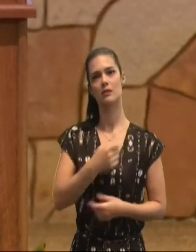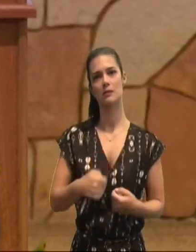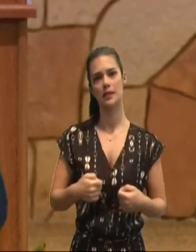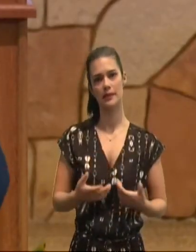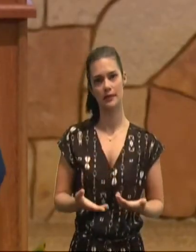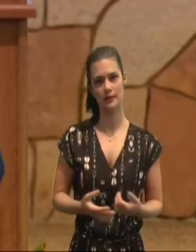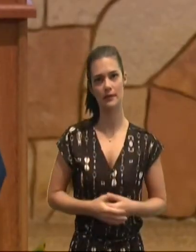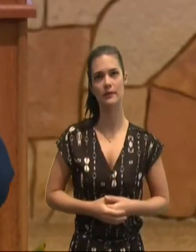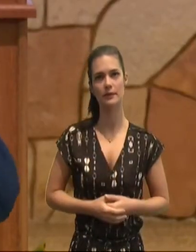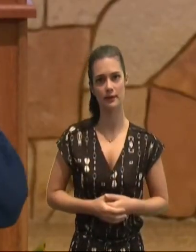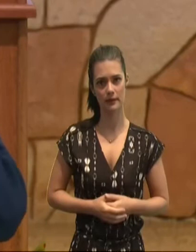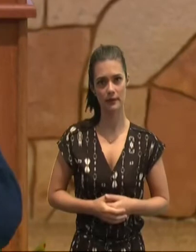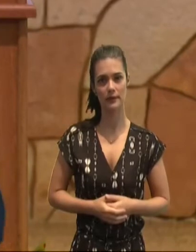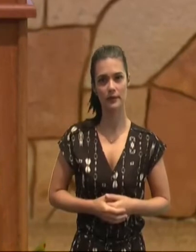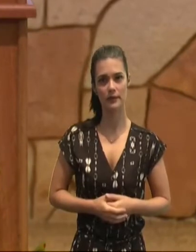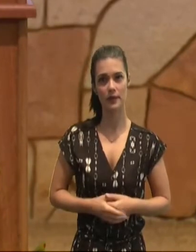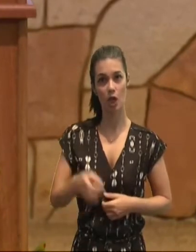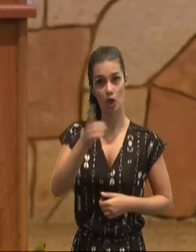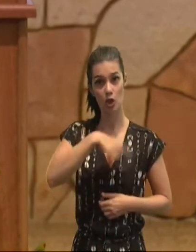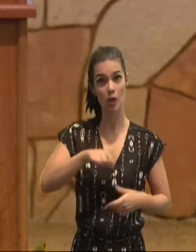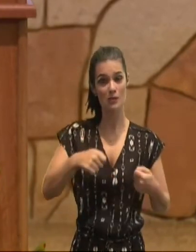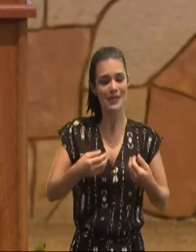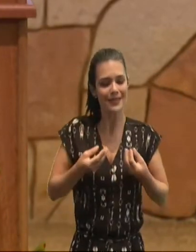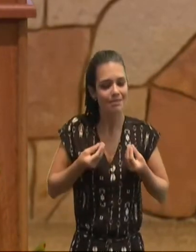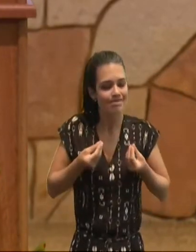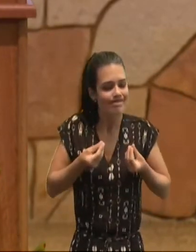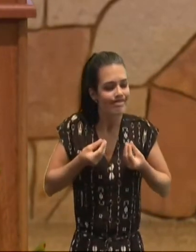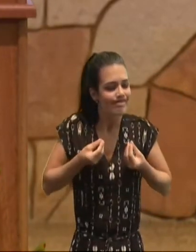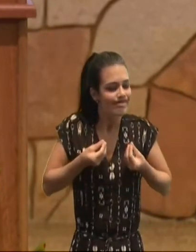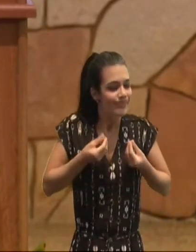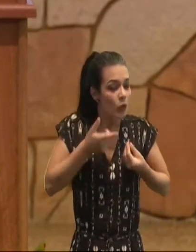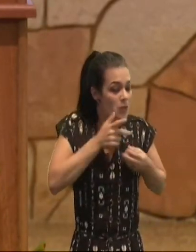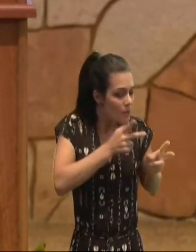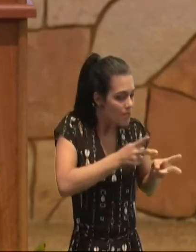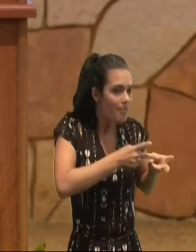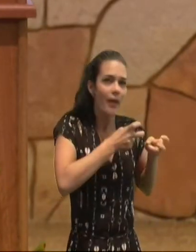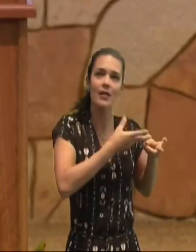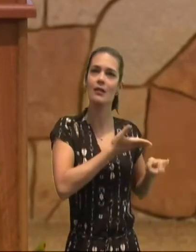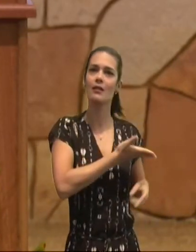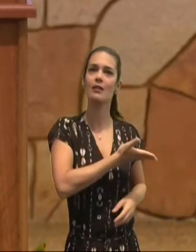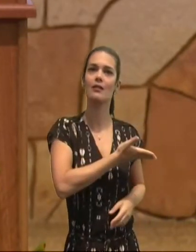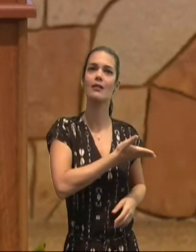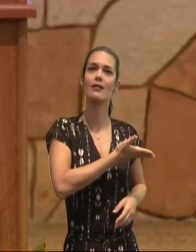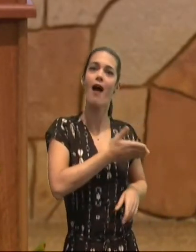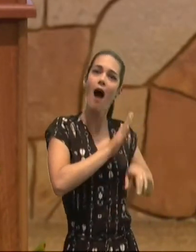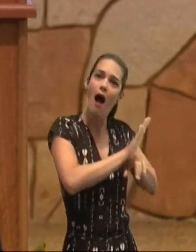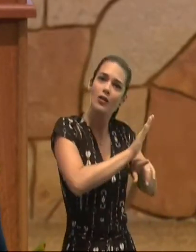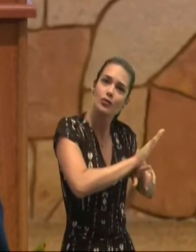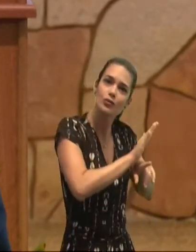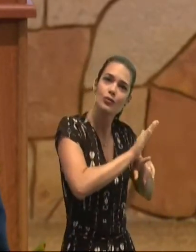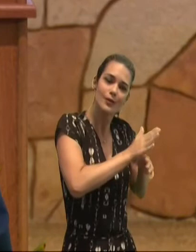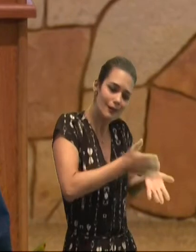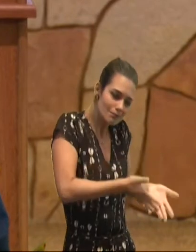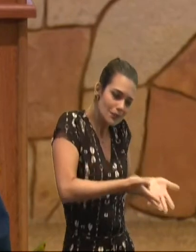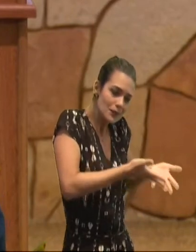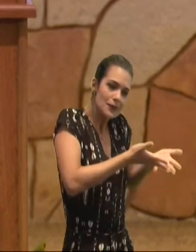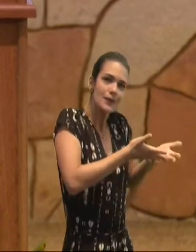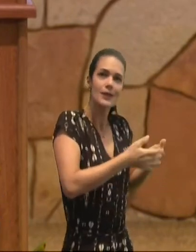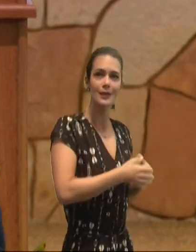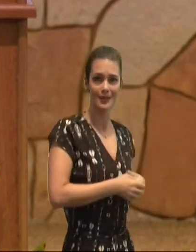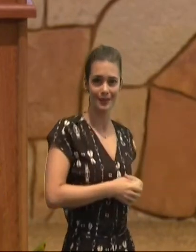a nossa tarefa, é nos tornarmos, sensíveis, a isso, para que possamos, auxiliar, as pessoas, que estão, ao nosso redor,